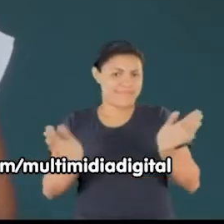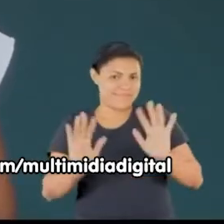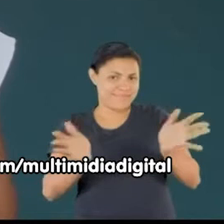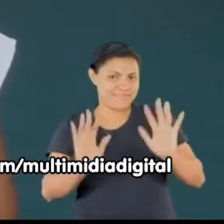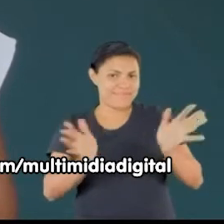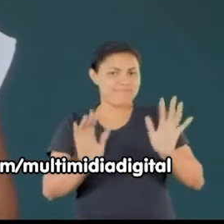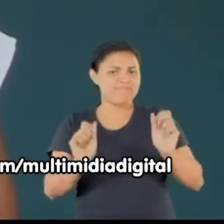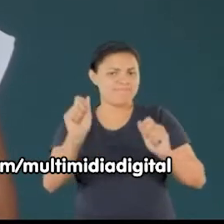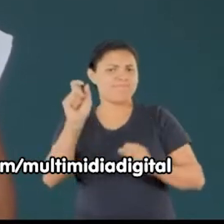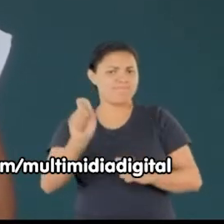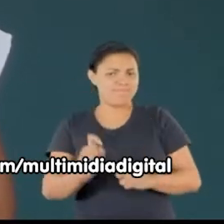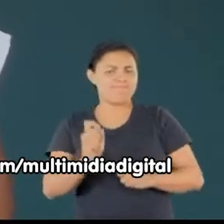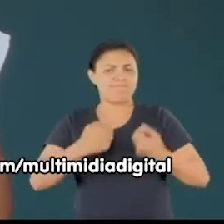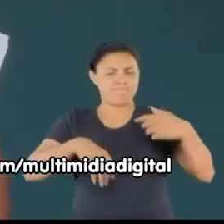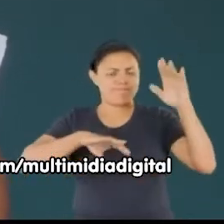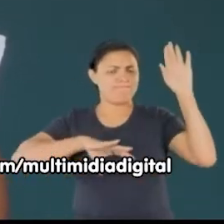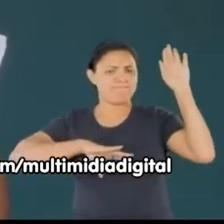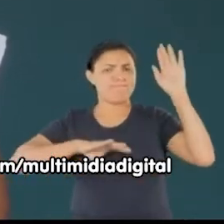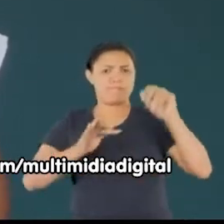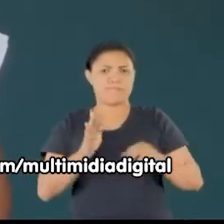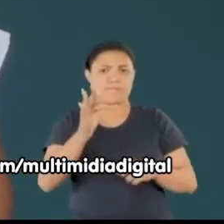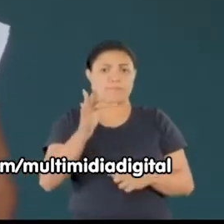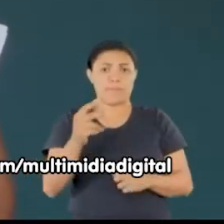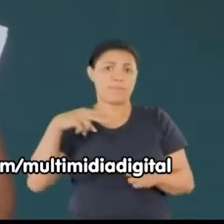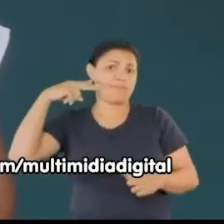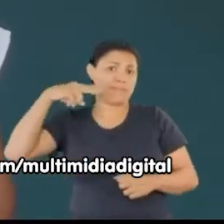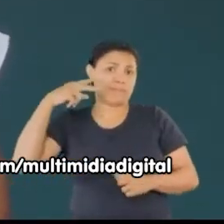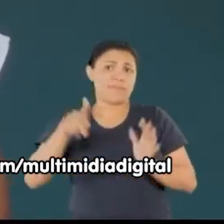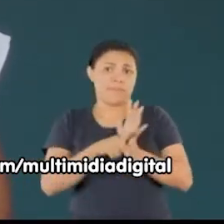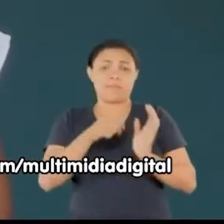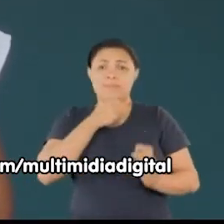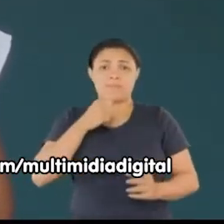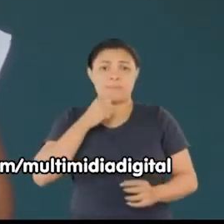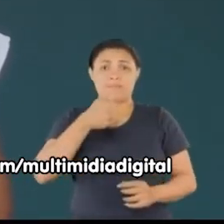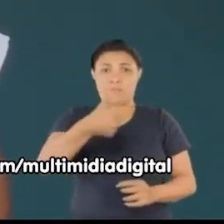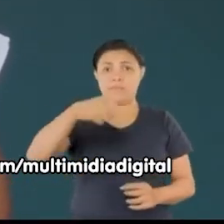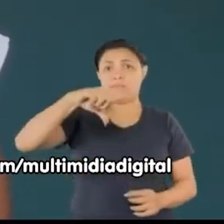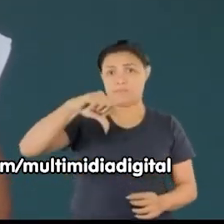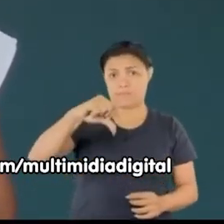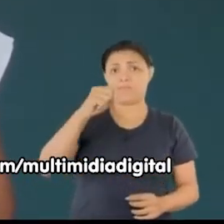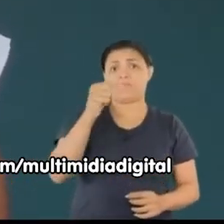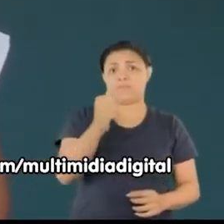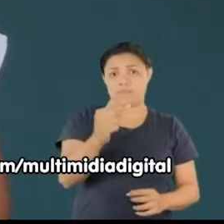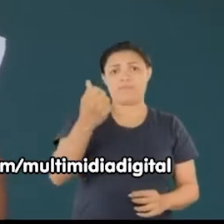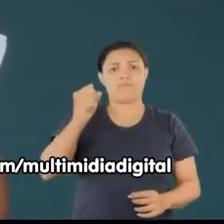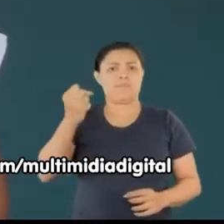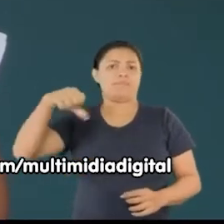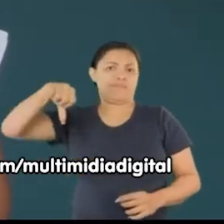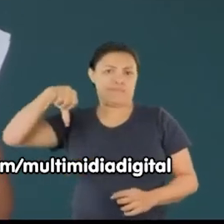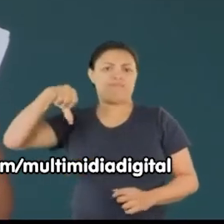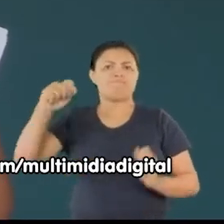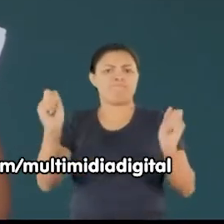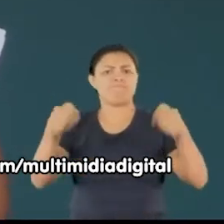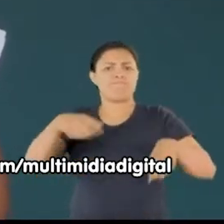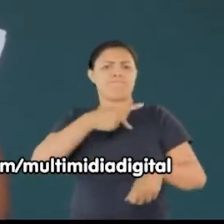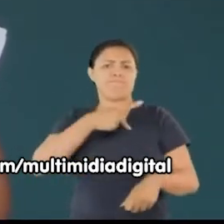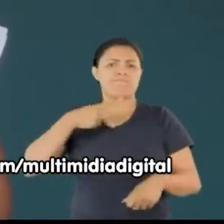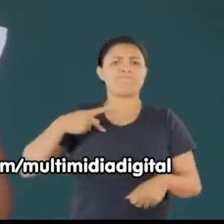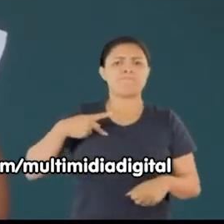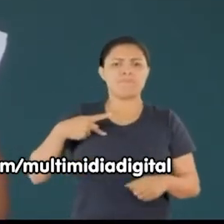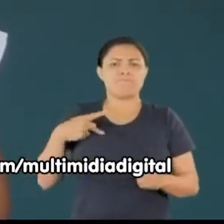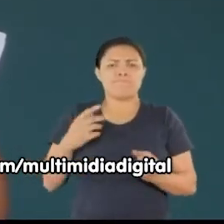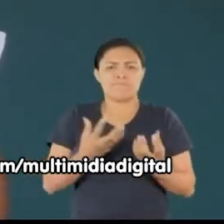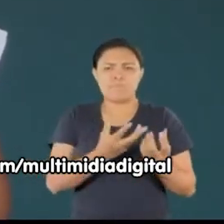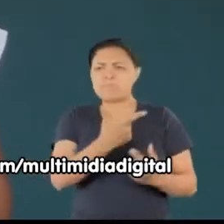Olá, sou Simone Palheta, candidata à vereadora de Macapá. Meu número é 19789. Sou pastora.